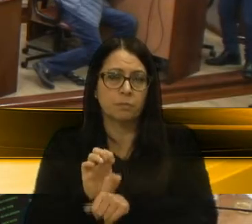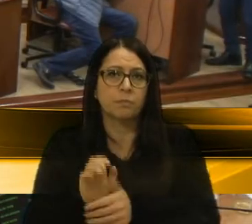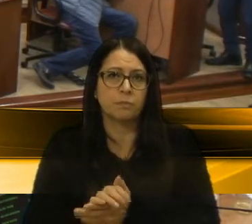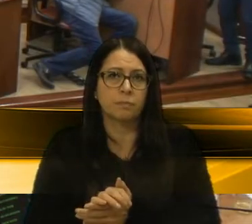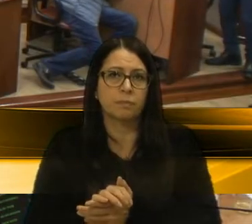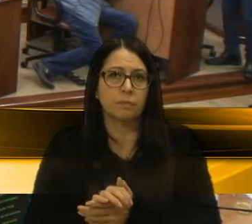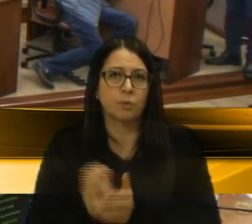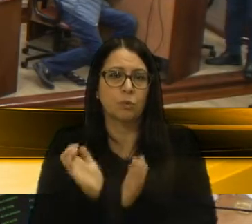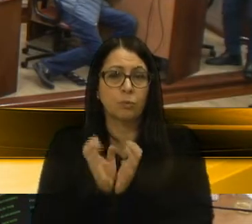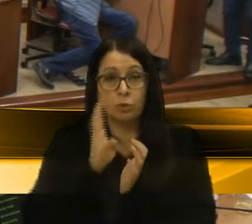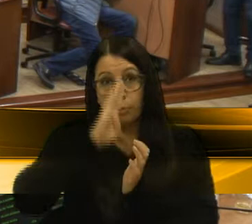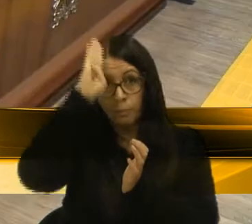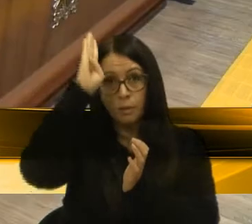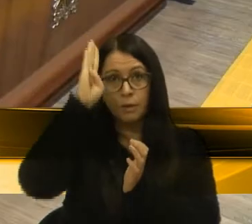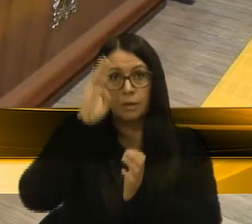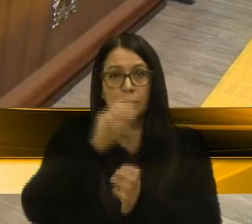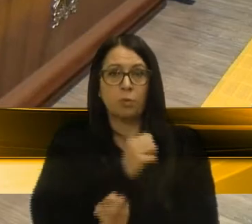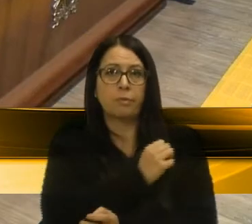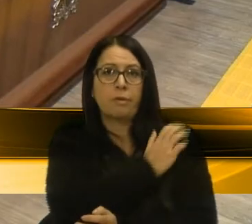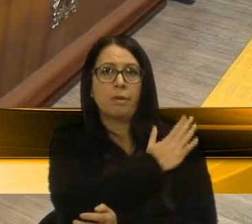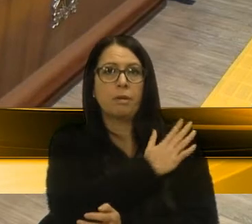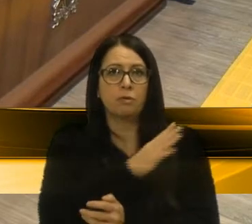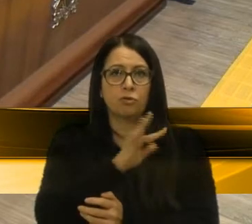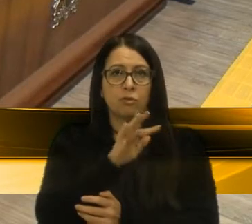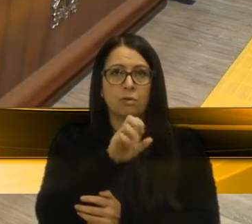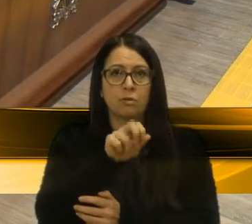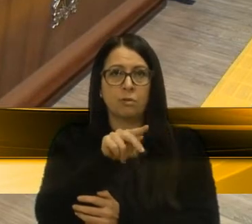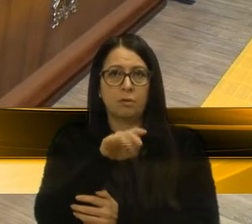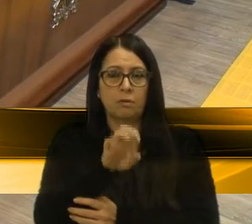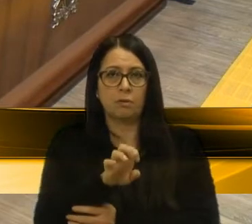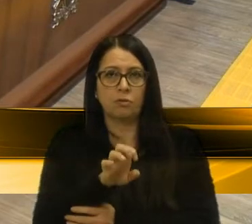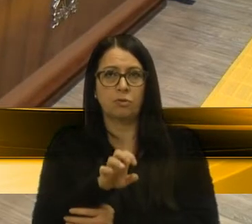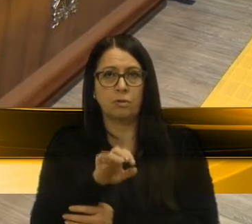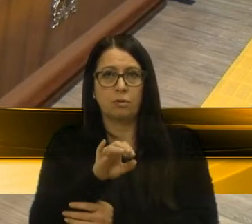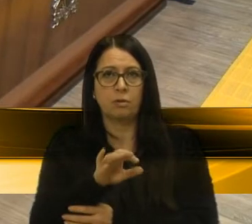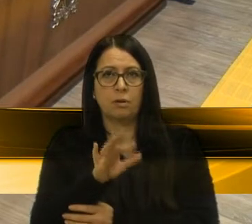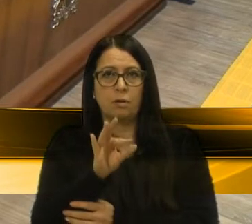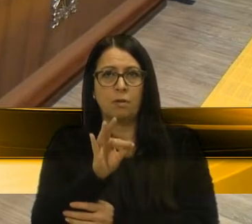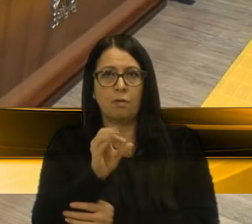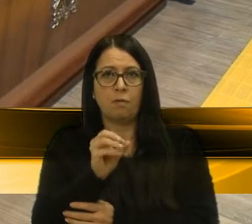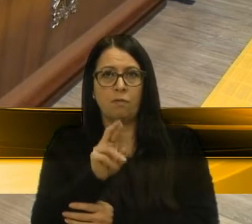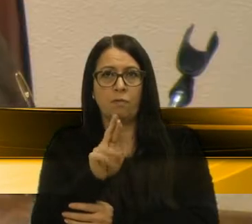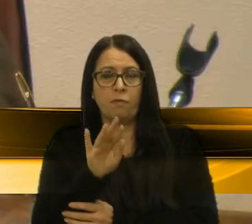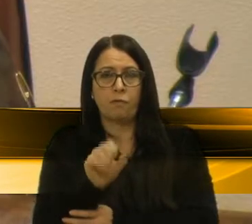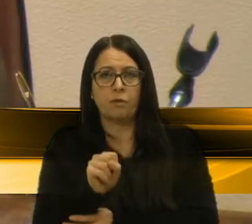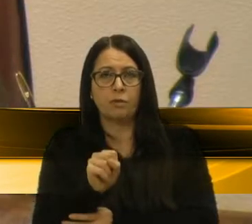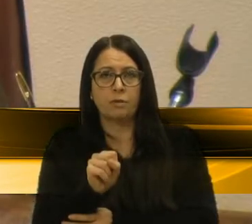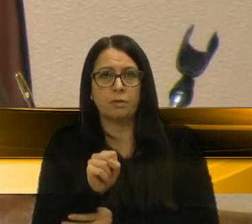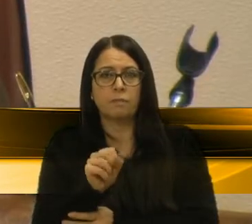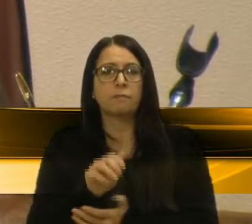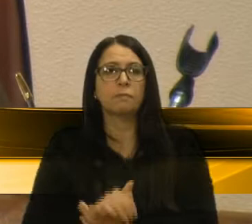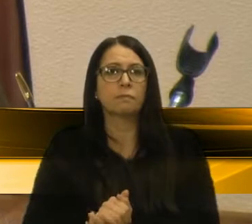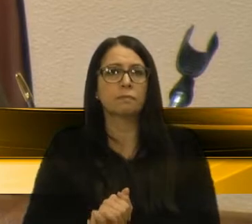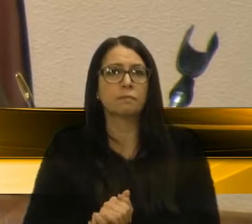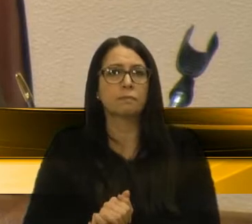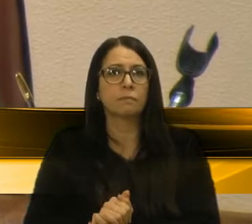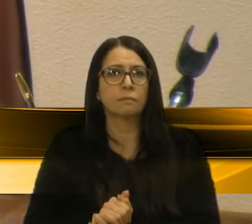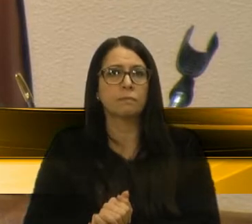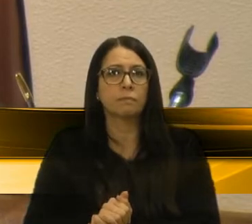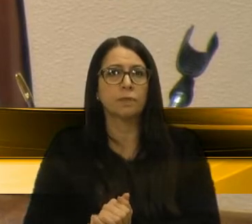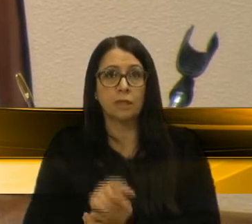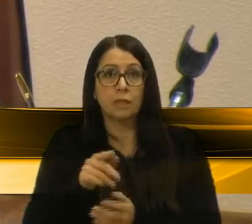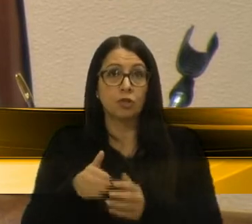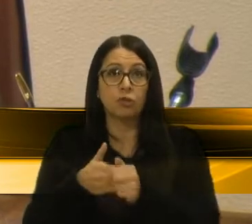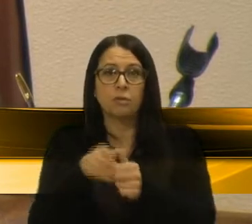ao Corpo de Bombeiros, ao Tenente Fortes, Tenente Coronel Fortes, está sendo